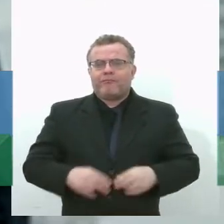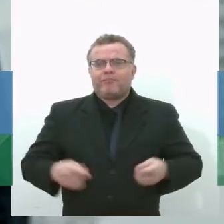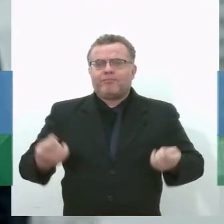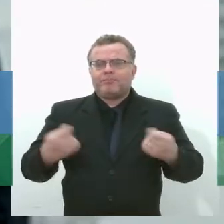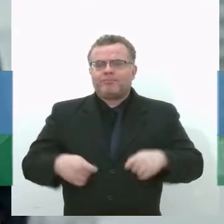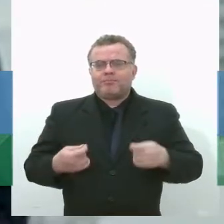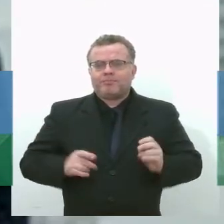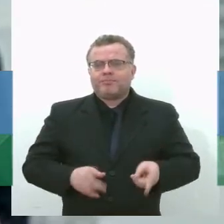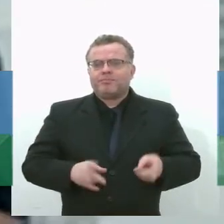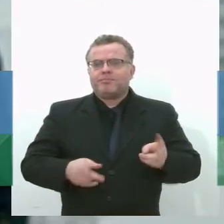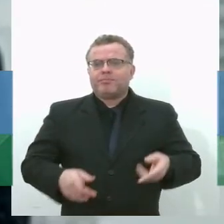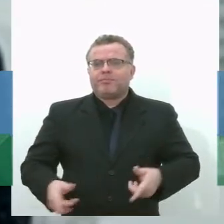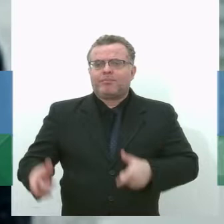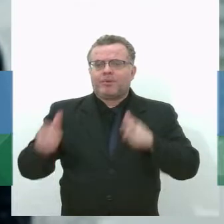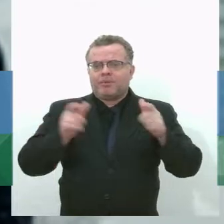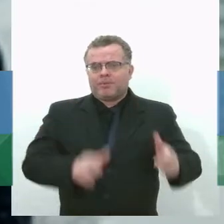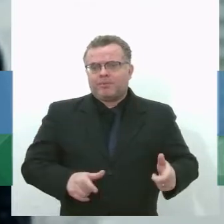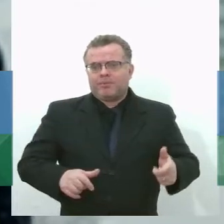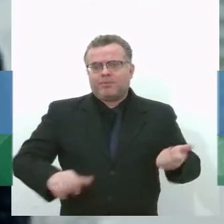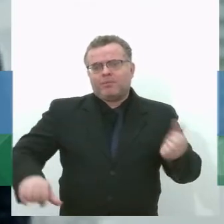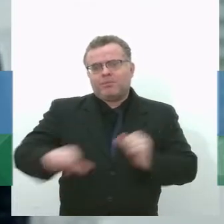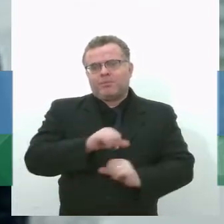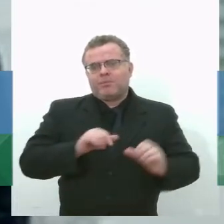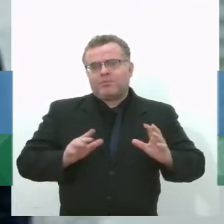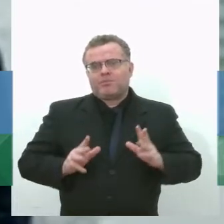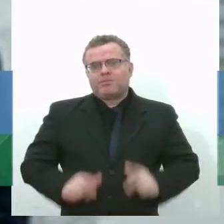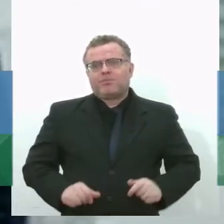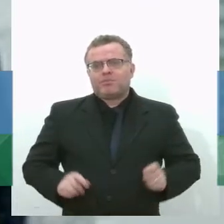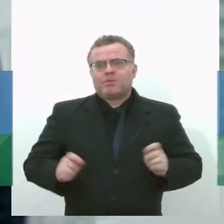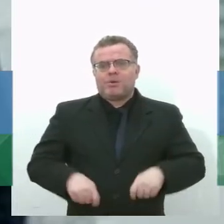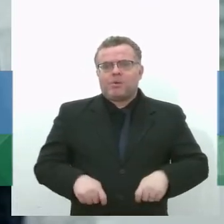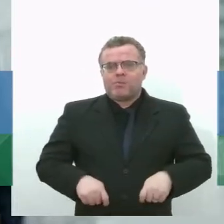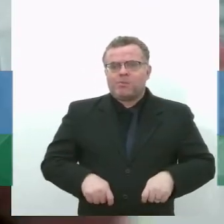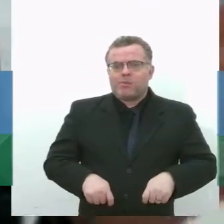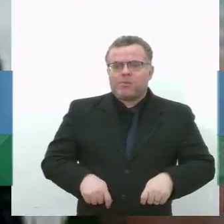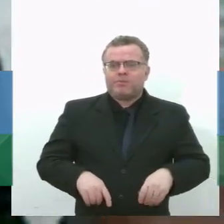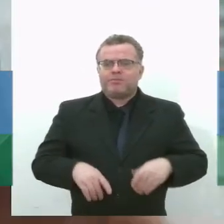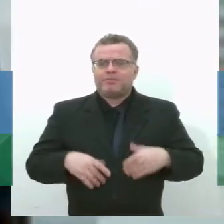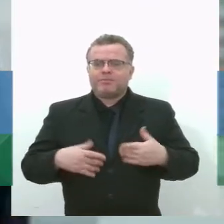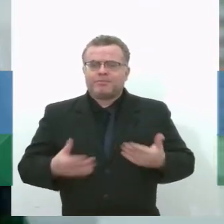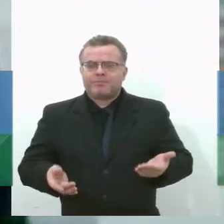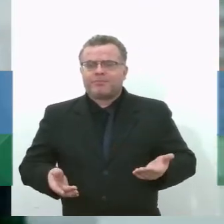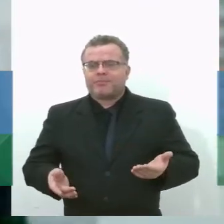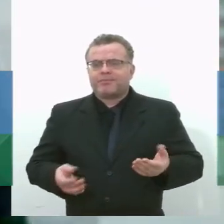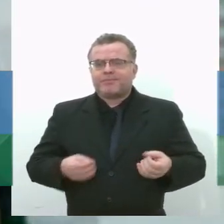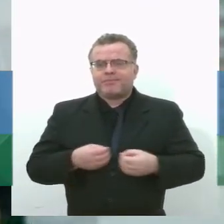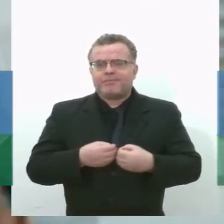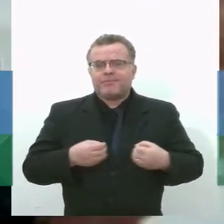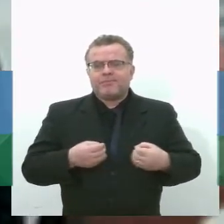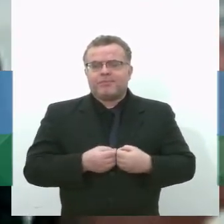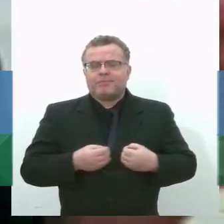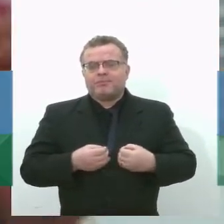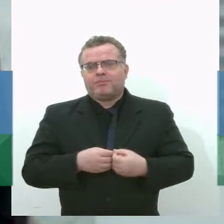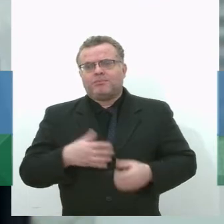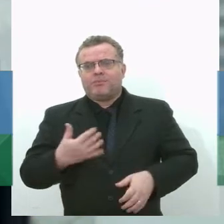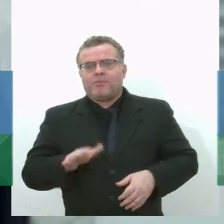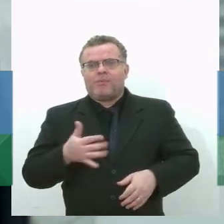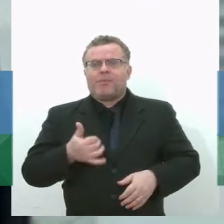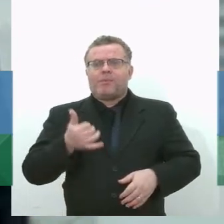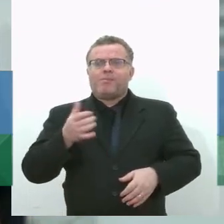estação de transbordo. Essa estação de transbordo fica localizada em torno de 10 quilômetros